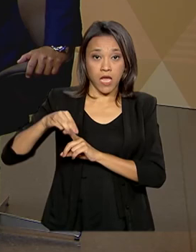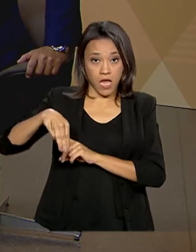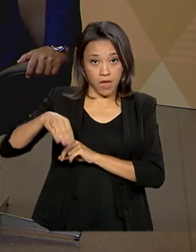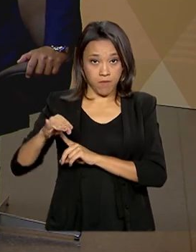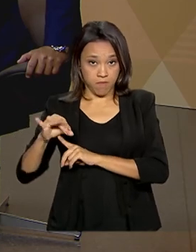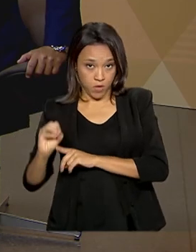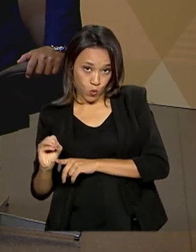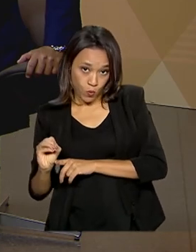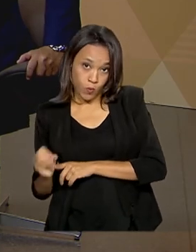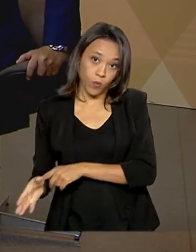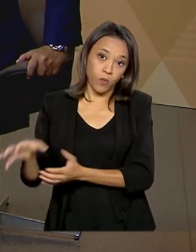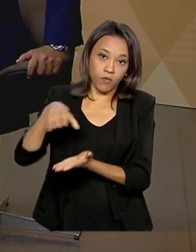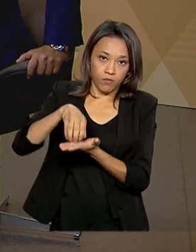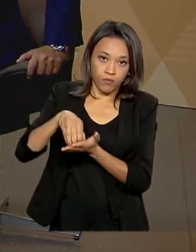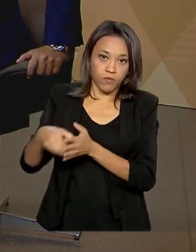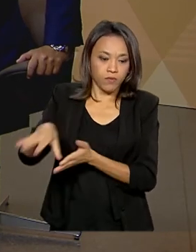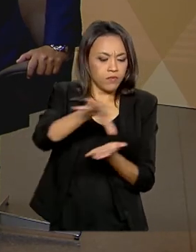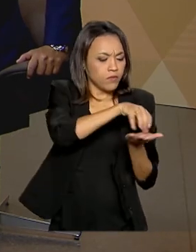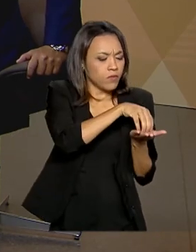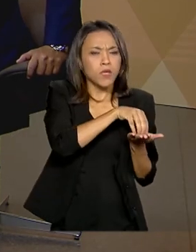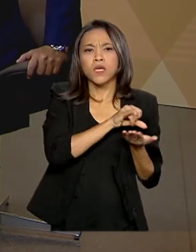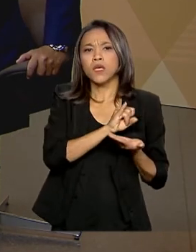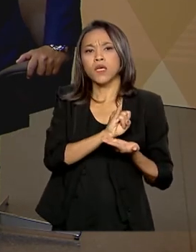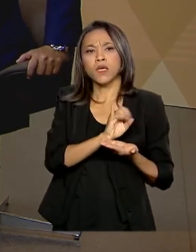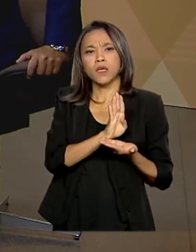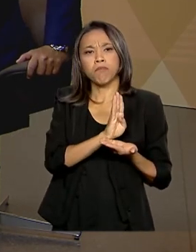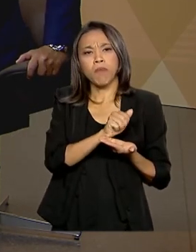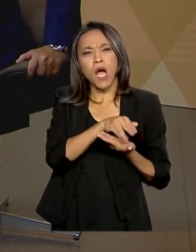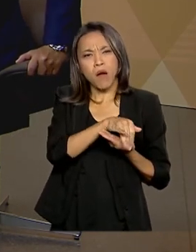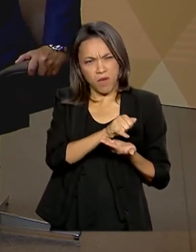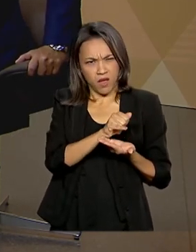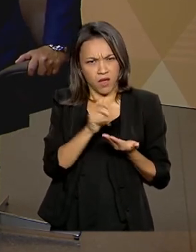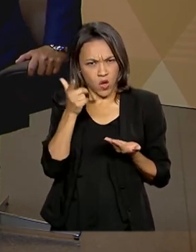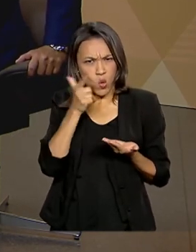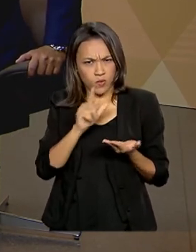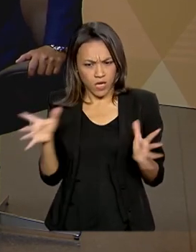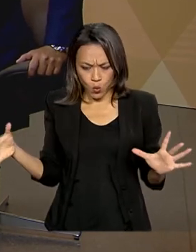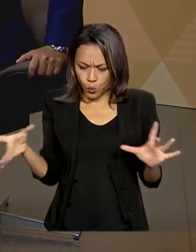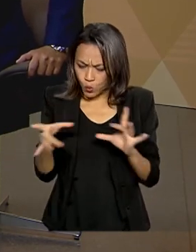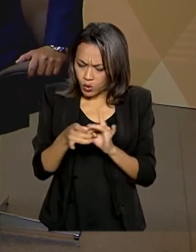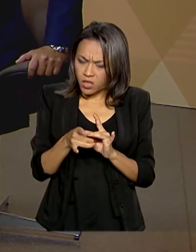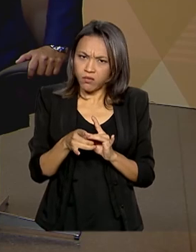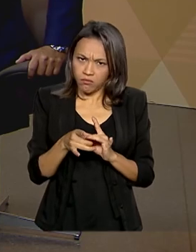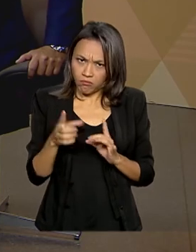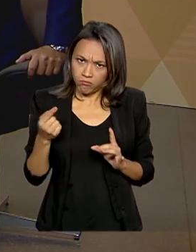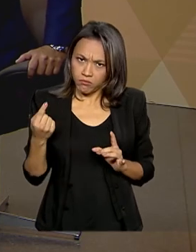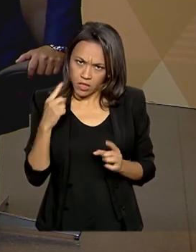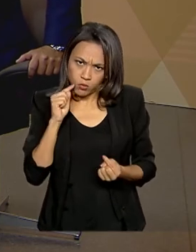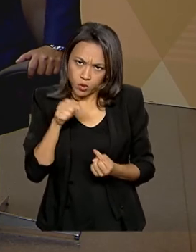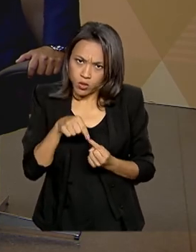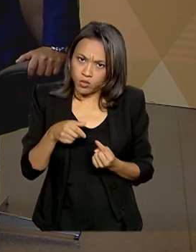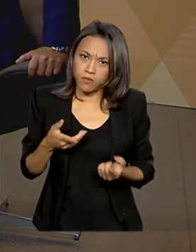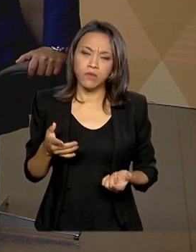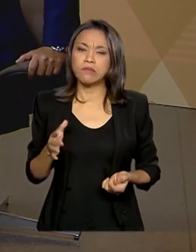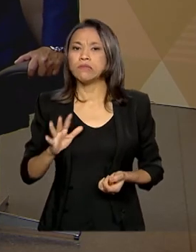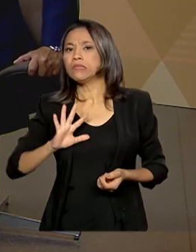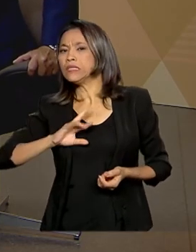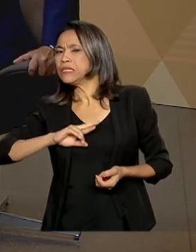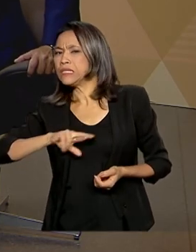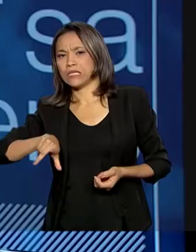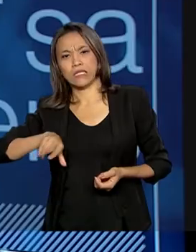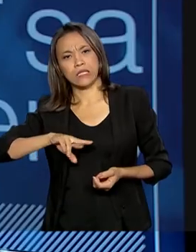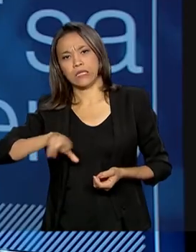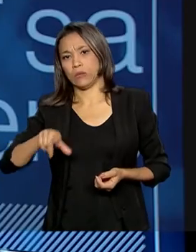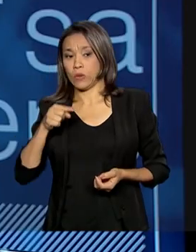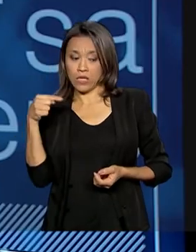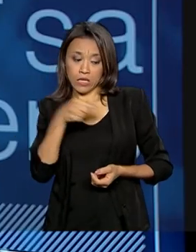esse estudo ainda continua no contexto do Ministério do Meio Ambiente? Como é que está essa questão? Não, mas o IBAMA tem uma outra